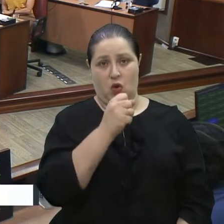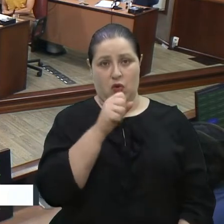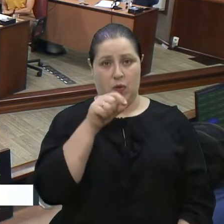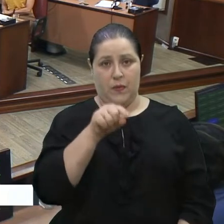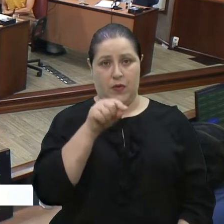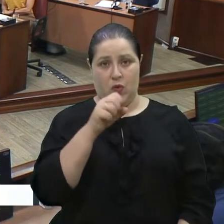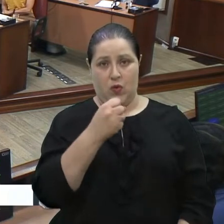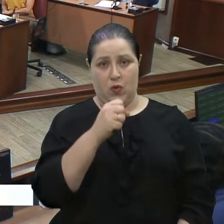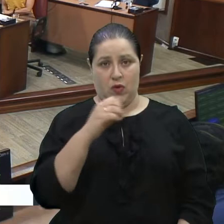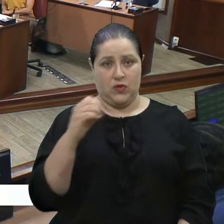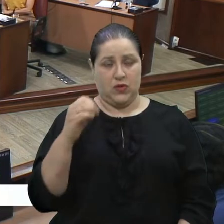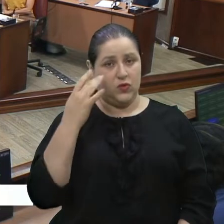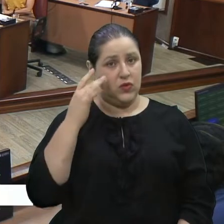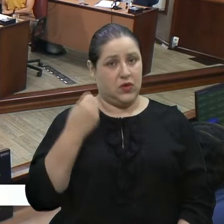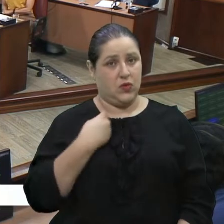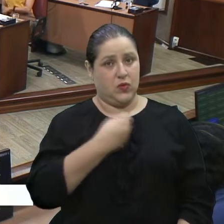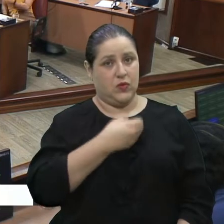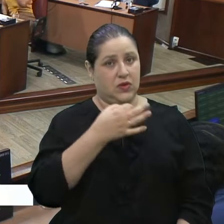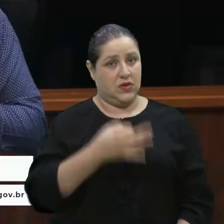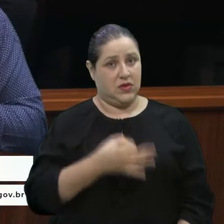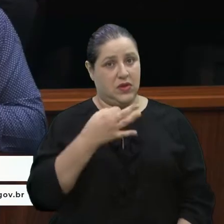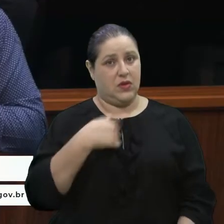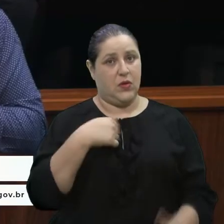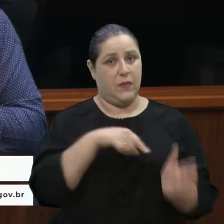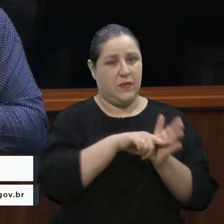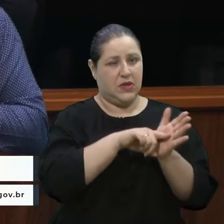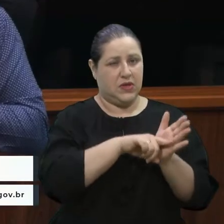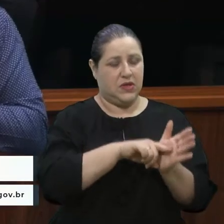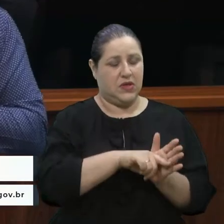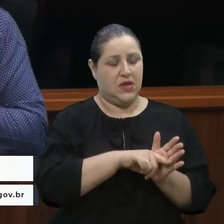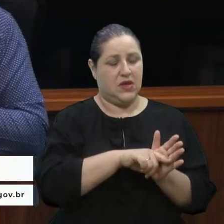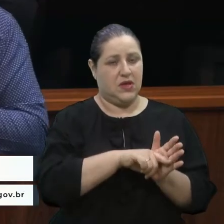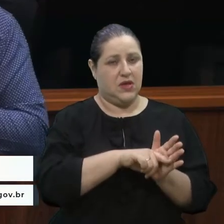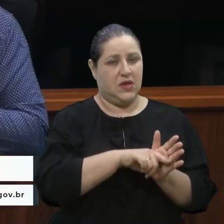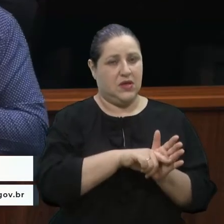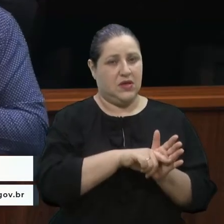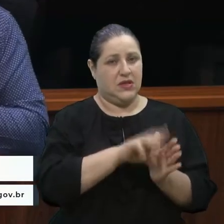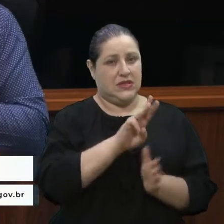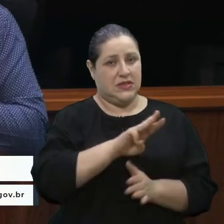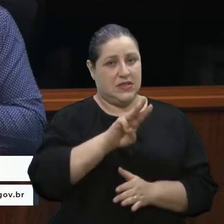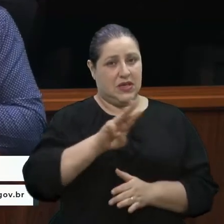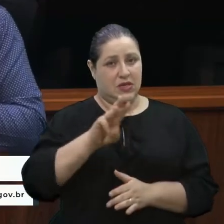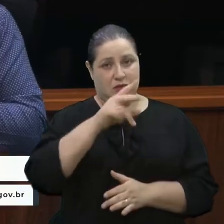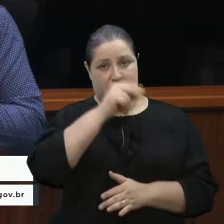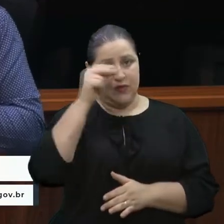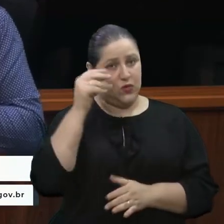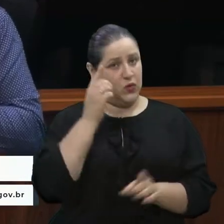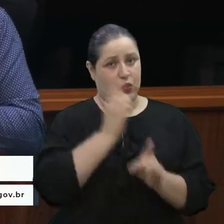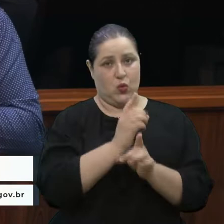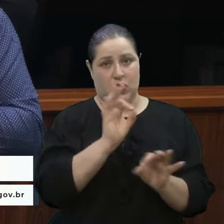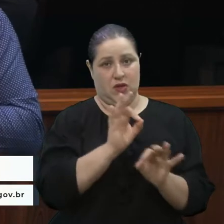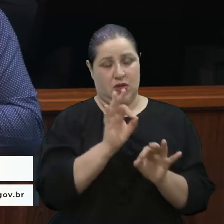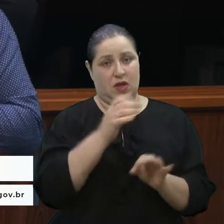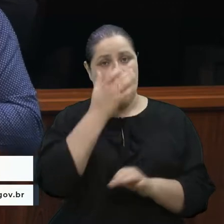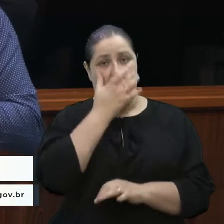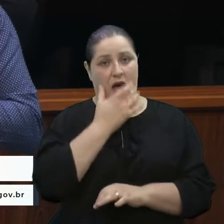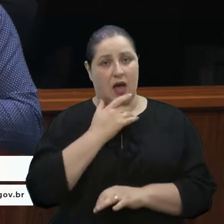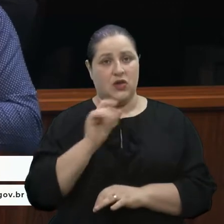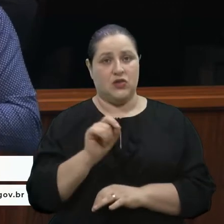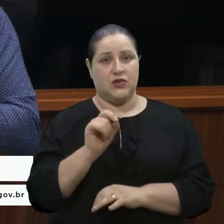número procede. Até tentei pesquisar aqui no site da Prefeitura, mas, de fato, não encontrei. Agora, acho que,